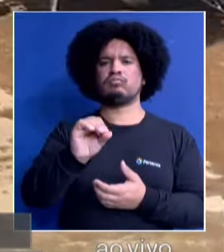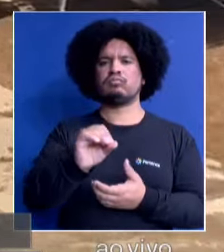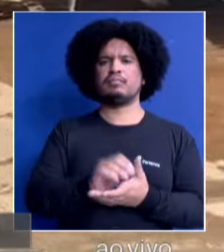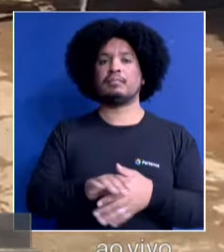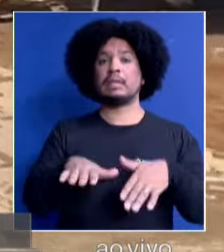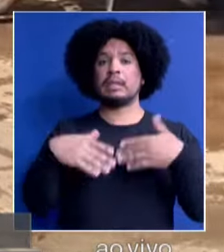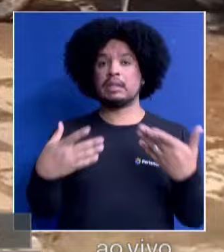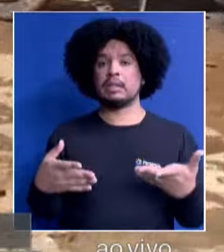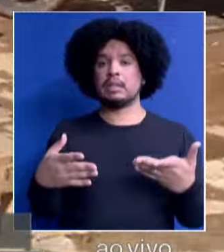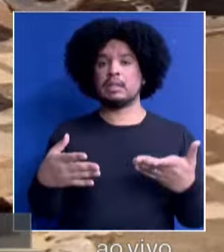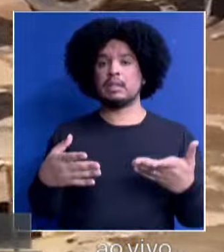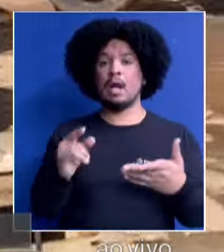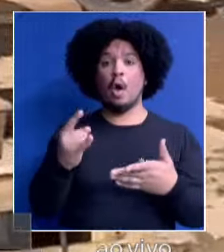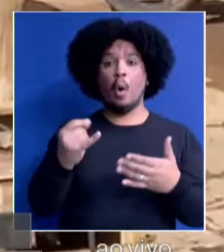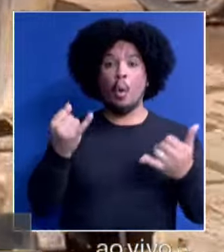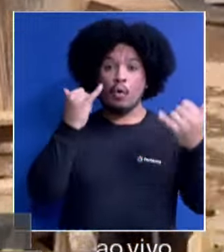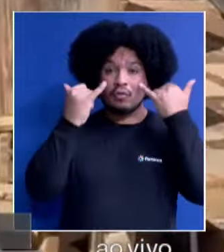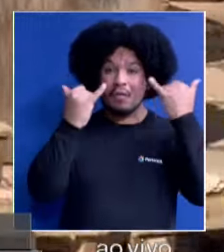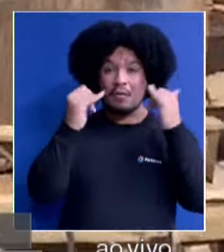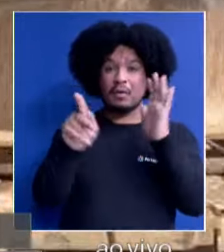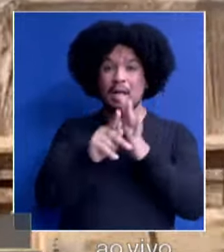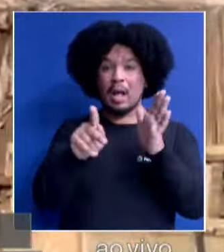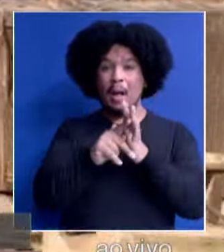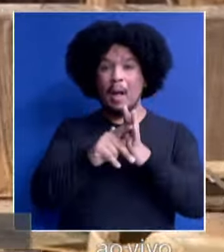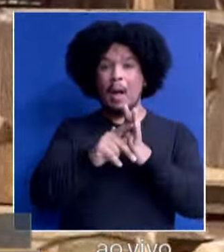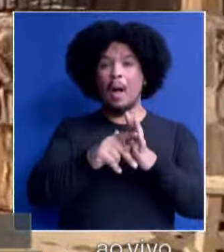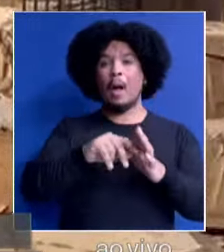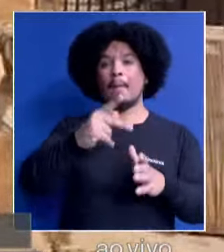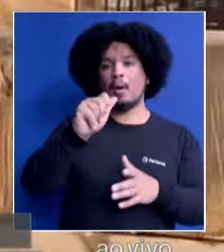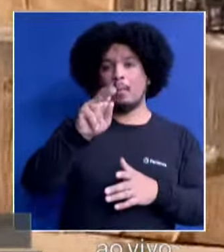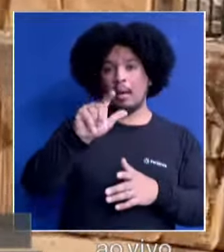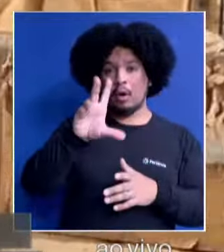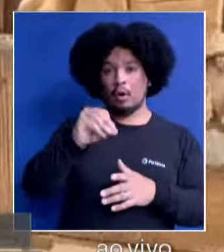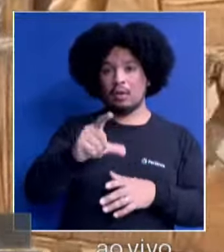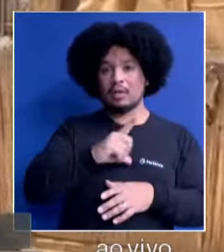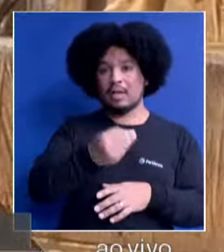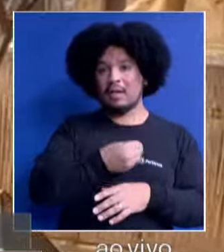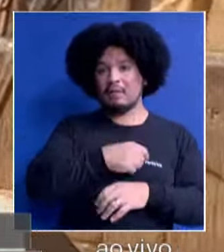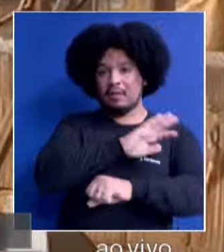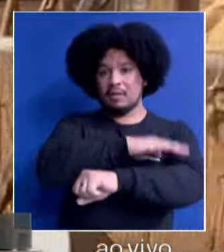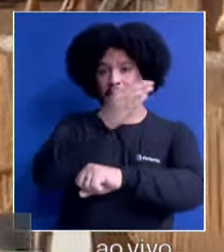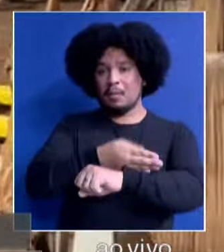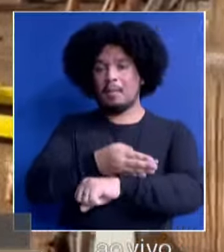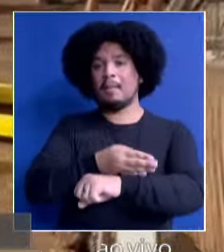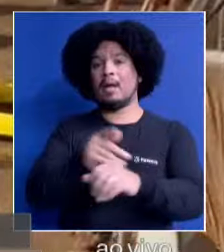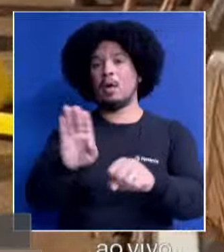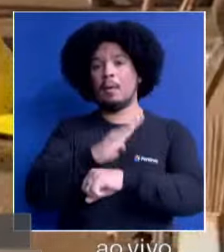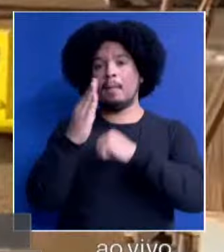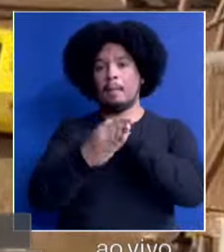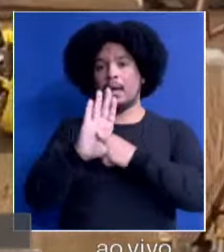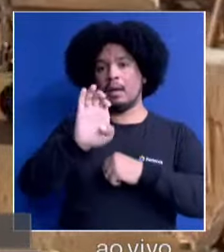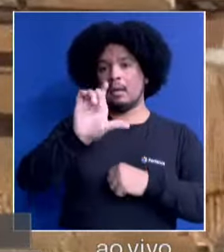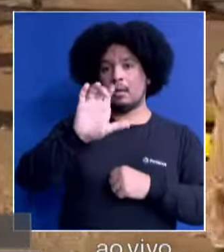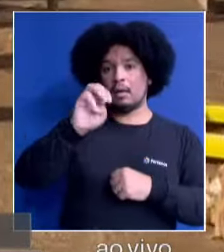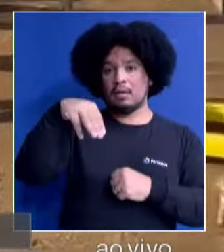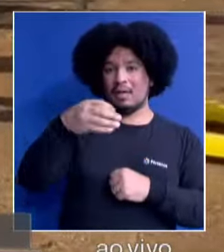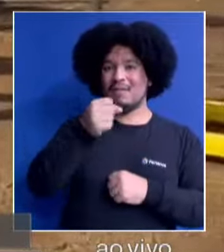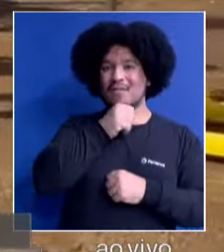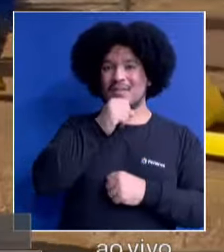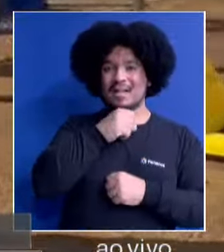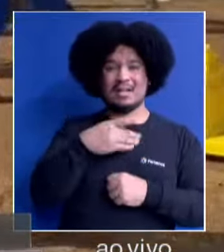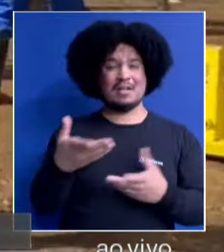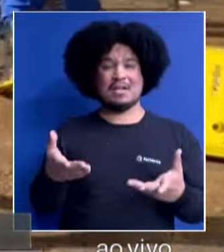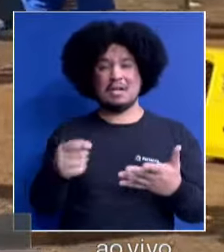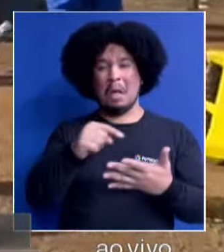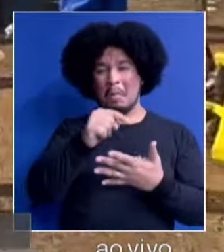Então, o seu Paulo, a última informação que você tem é que ele está em um abrigo na Zona Sul do Belém Velho. Isso, exatamente. Meu Deus do céu. Então,